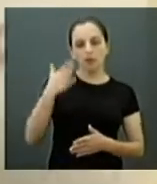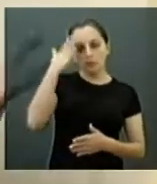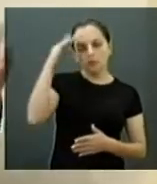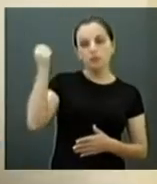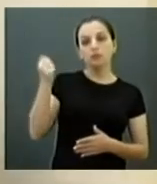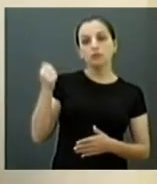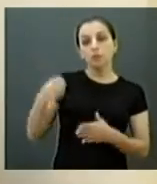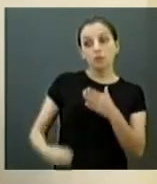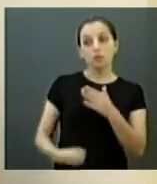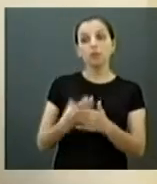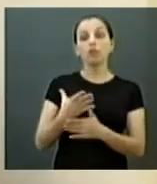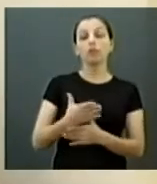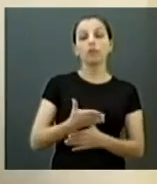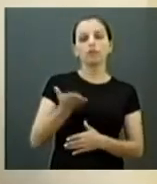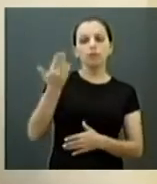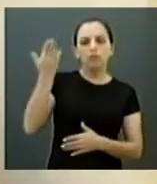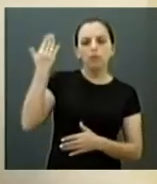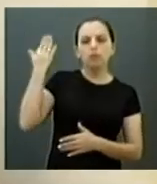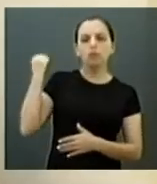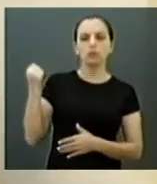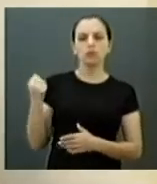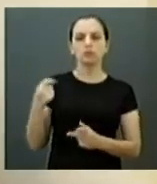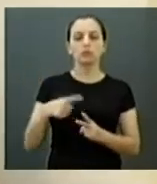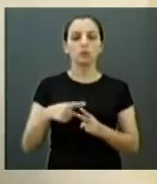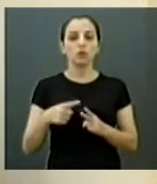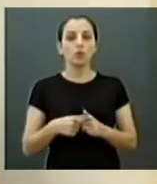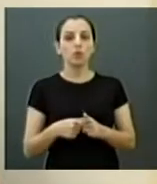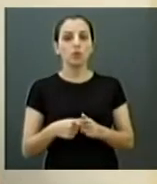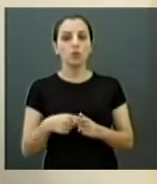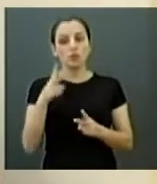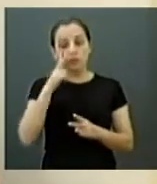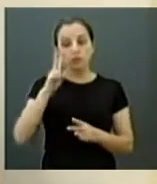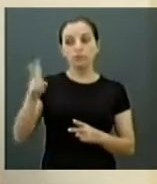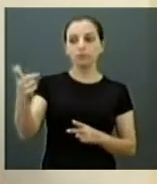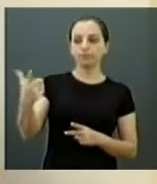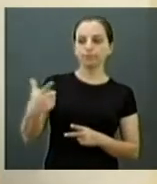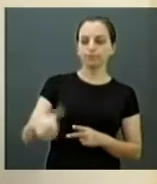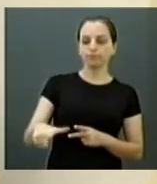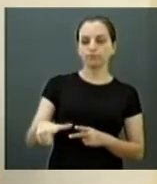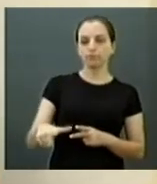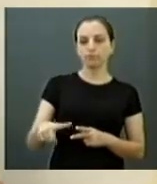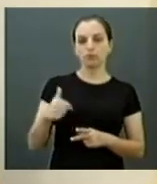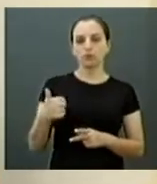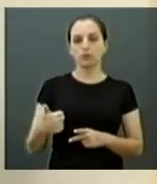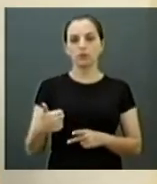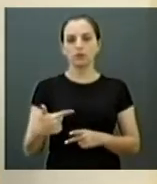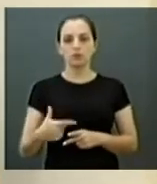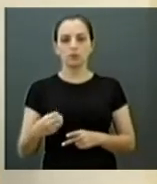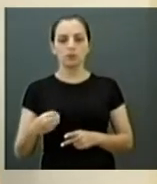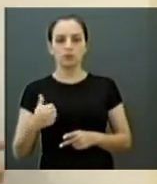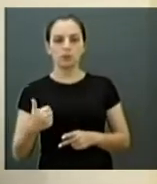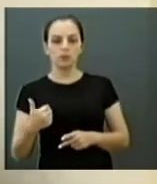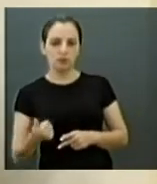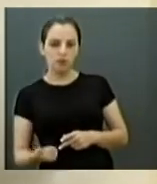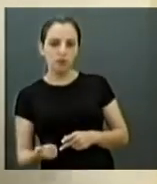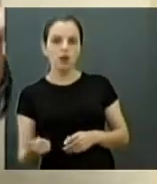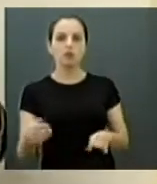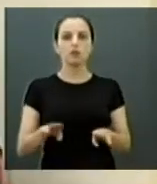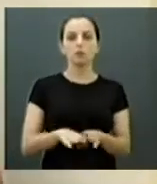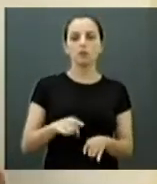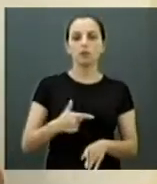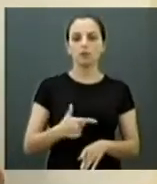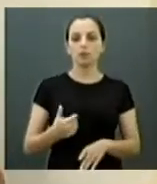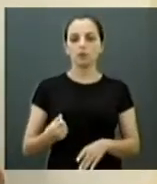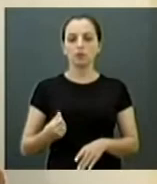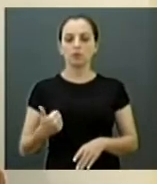Teve duas revisões. Uma revisão em dois mil e um, uma revisão em dois mil e seis, dois mil e sete. O aconteceu nesse